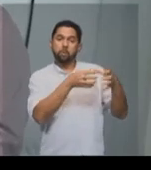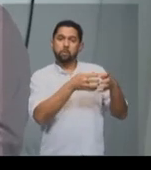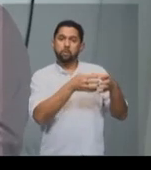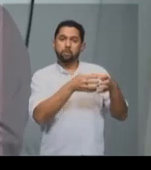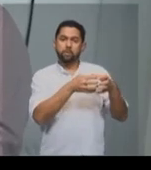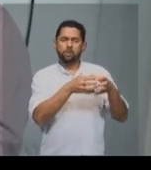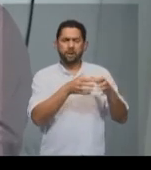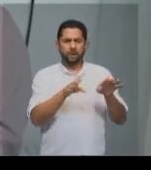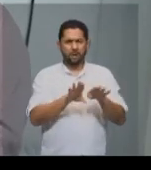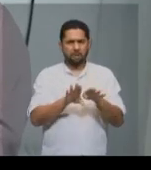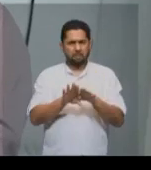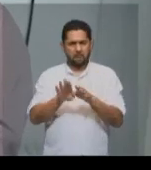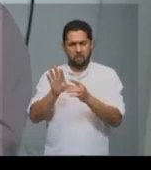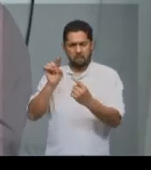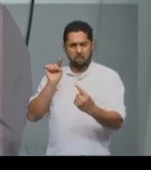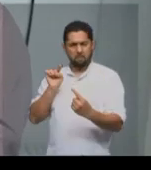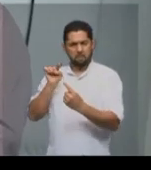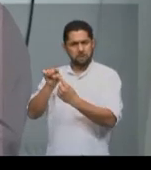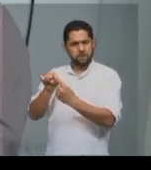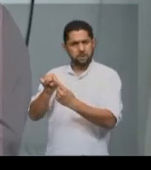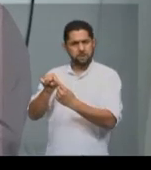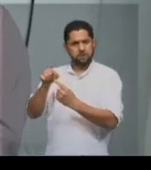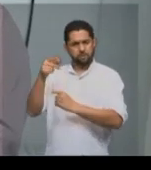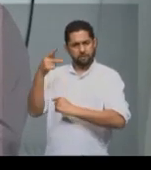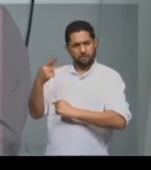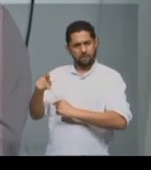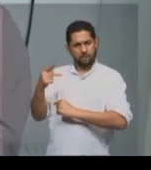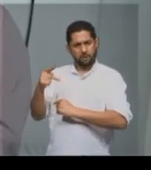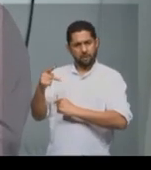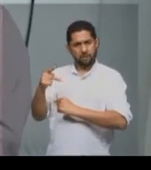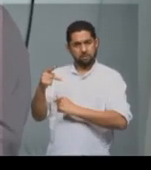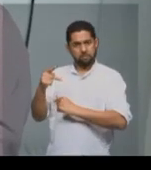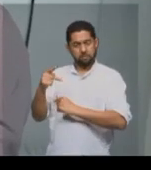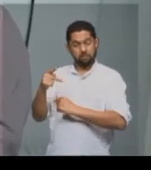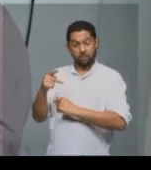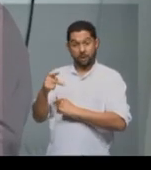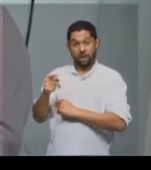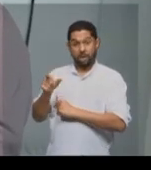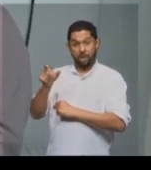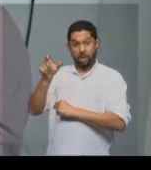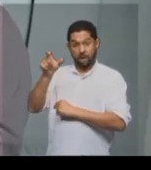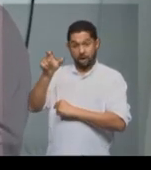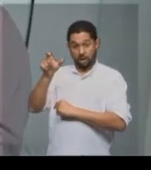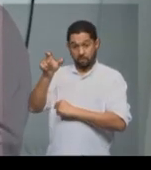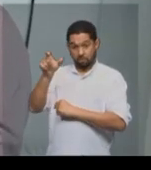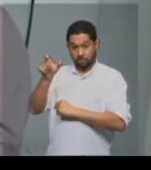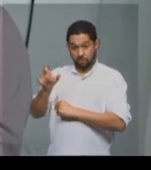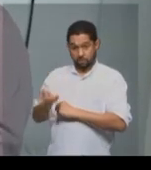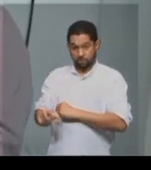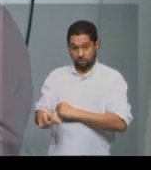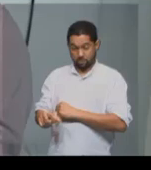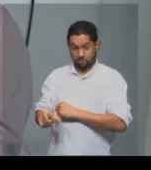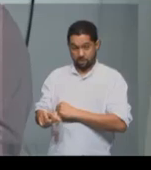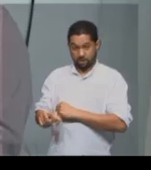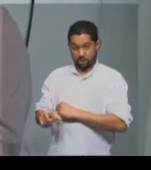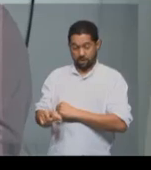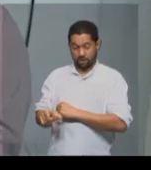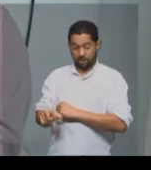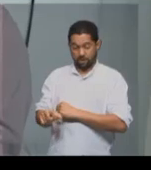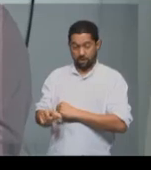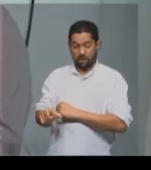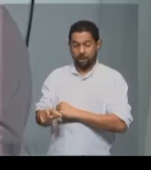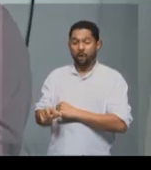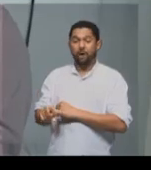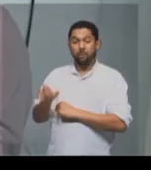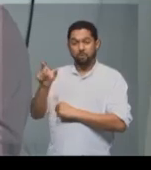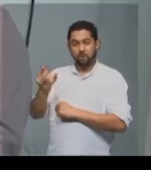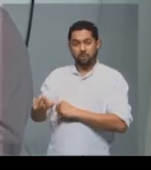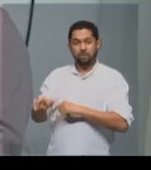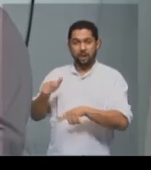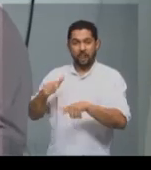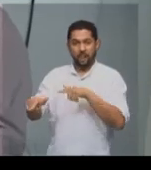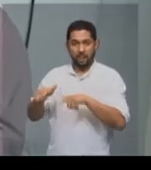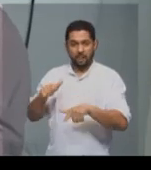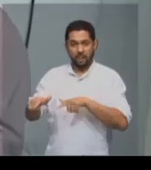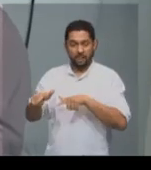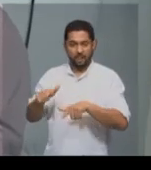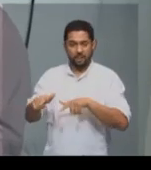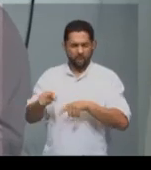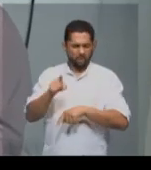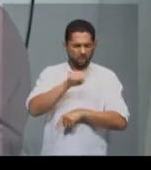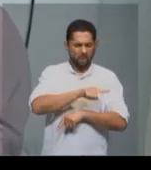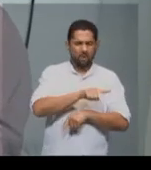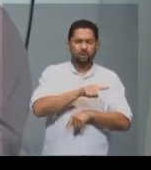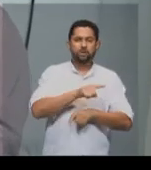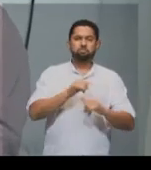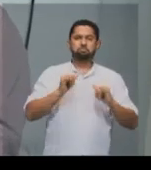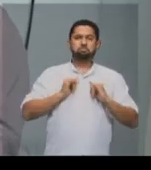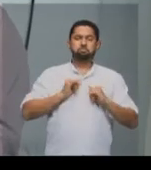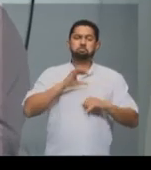objetivo, sem que a pessoa que é escravizada receba um pagamento ou que este não dê condições